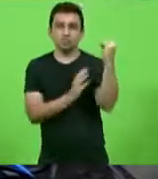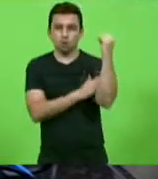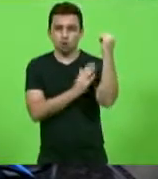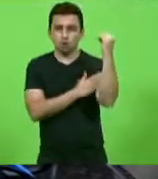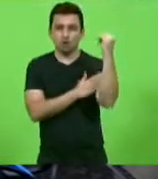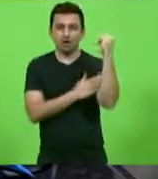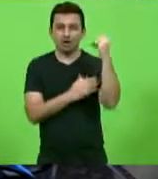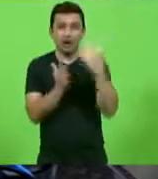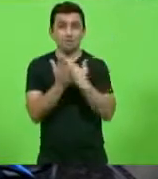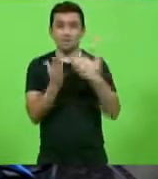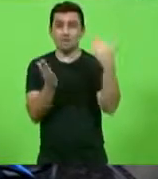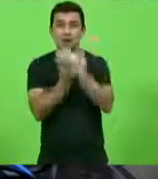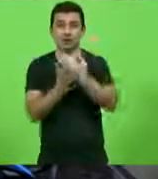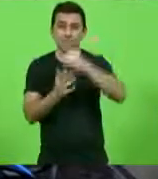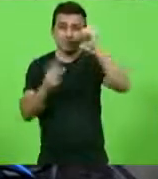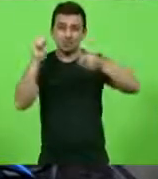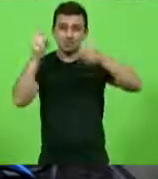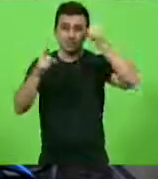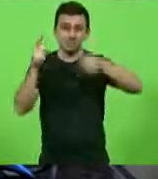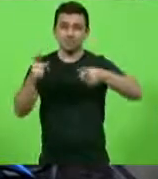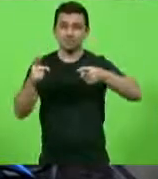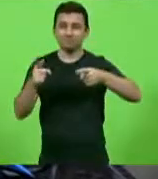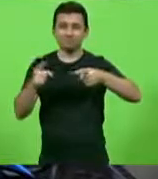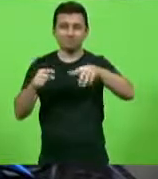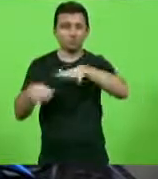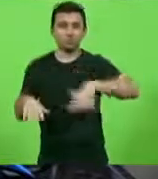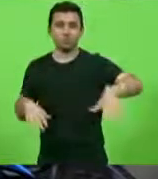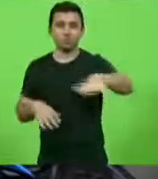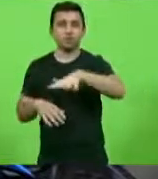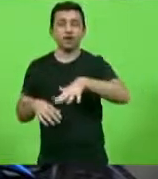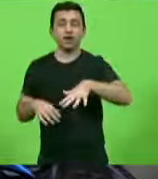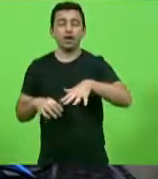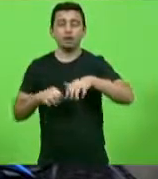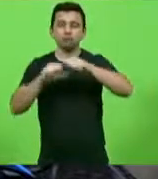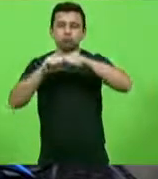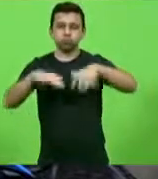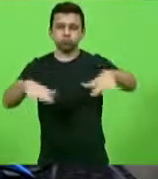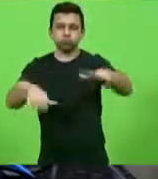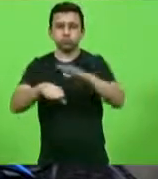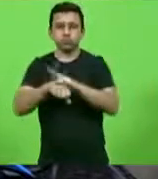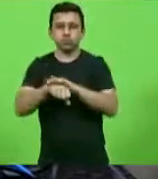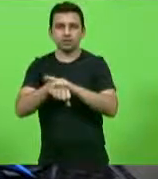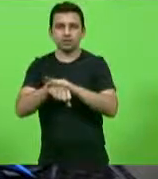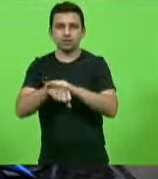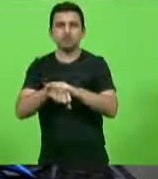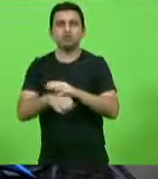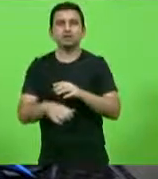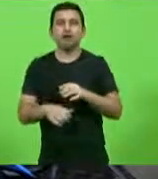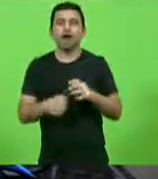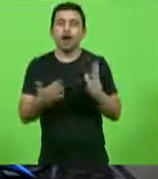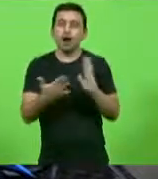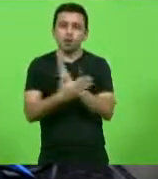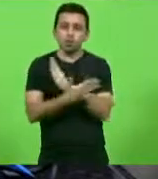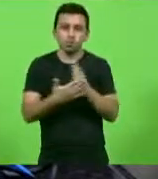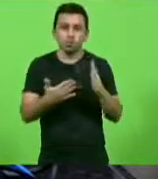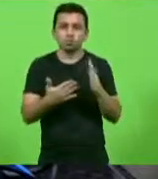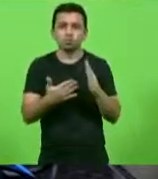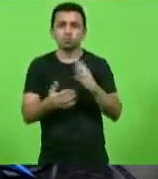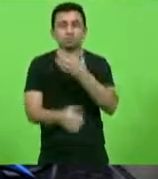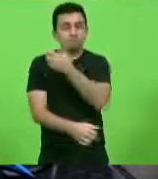o poder absoluto corrompe absolutamente e a pandemia infelizmente tornou absoluto o poder de alguns